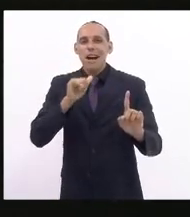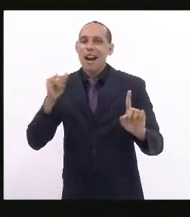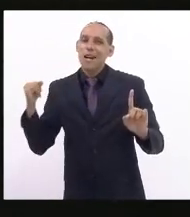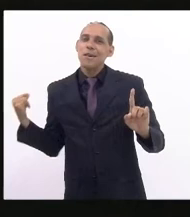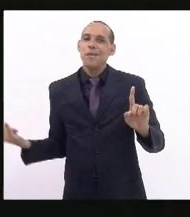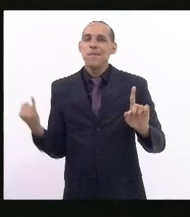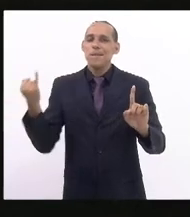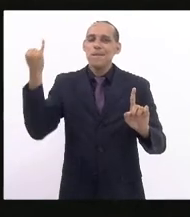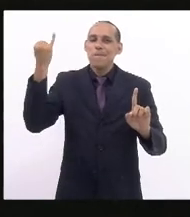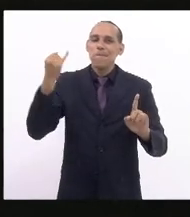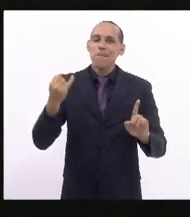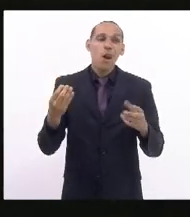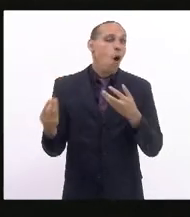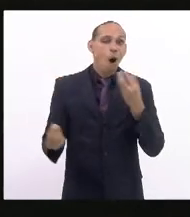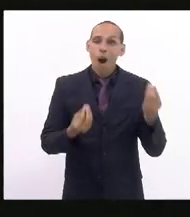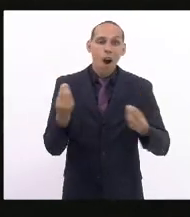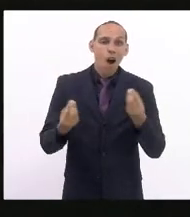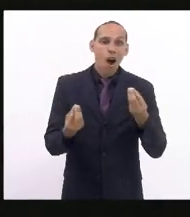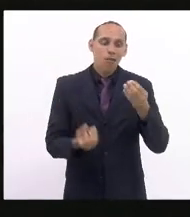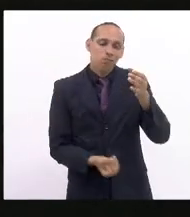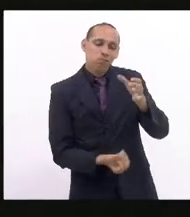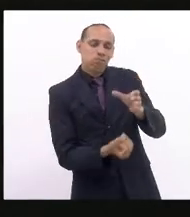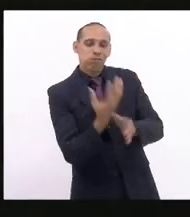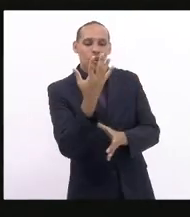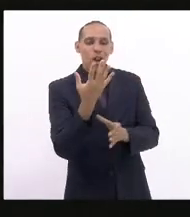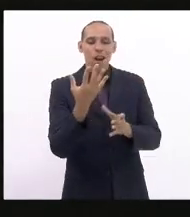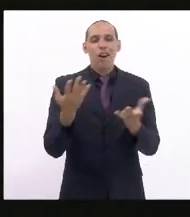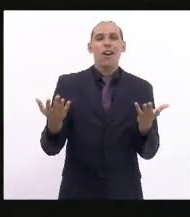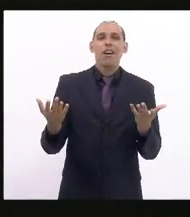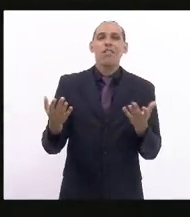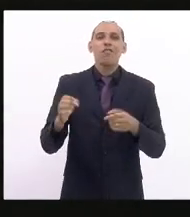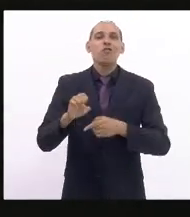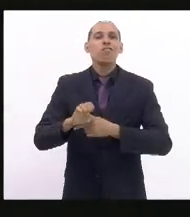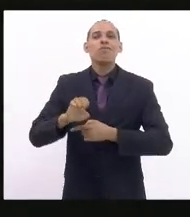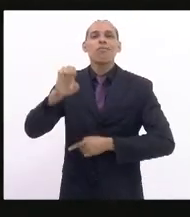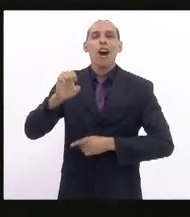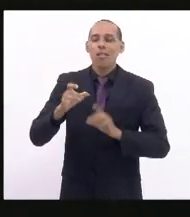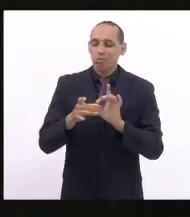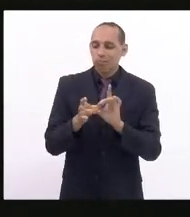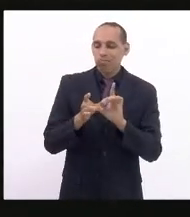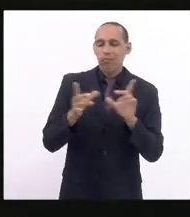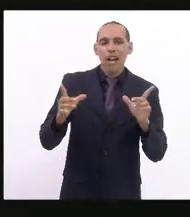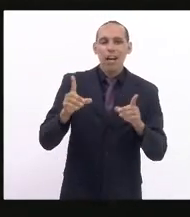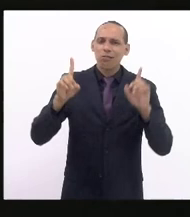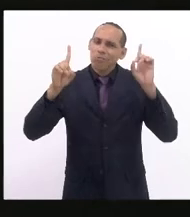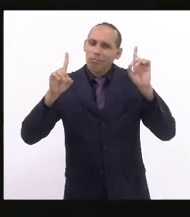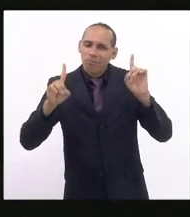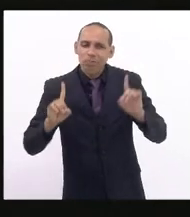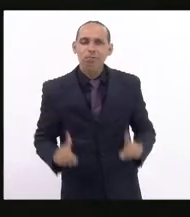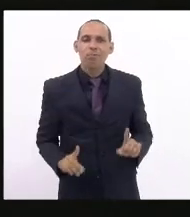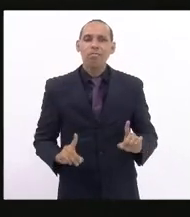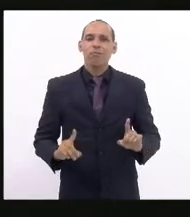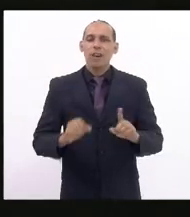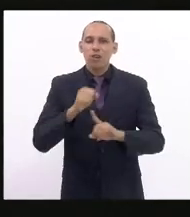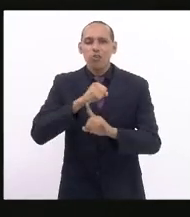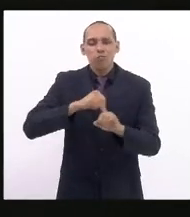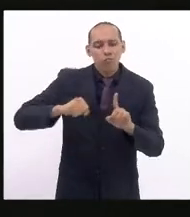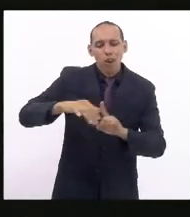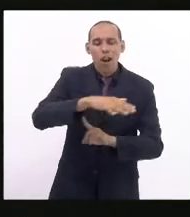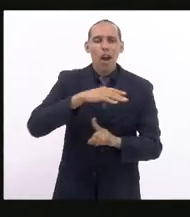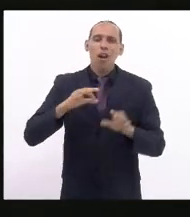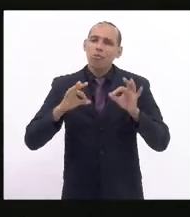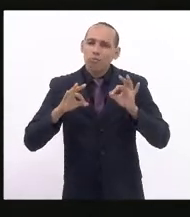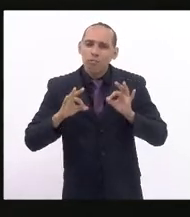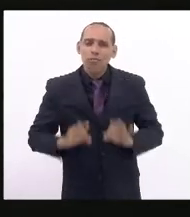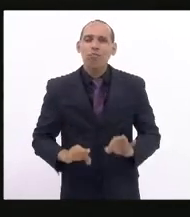mulheres na construção do Estado democrático de direito e na construção de uma sociedade justa, livre,